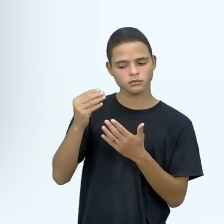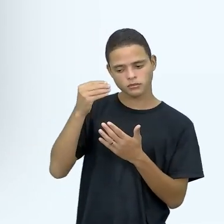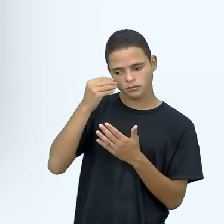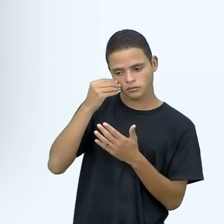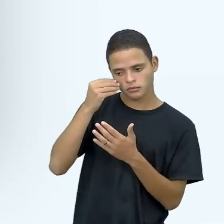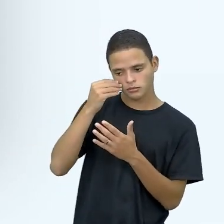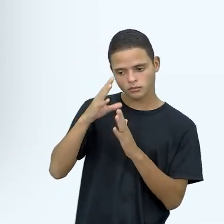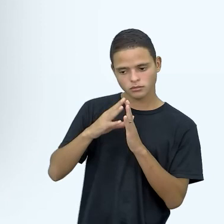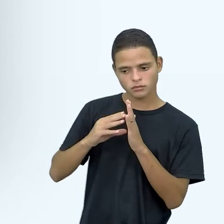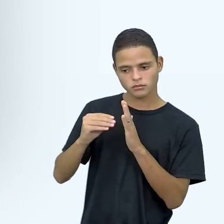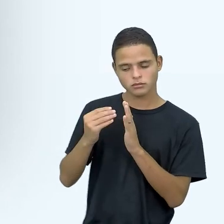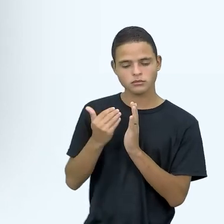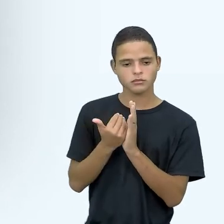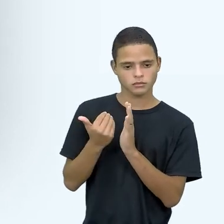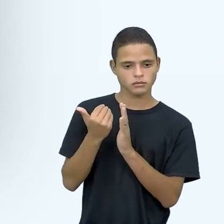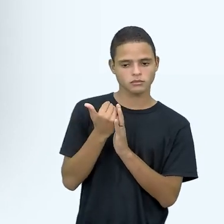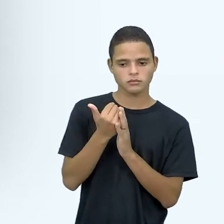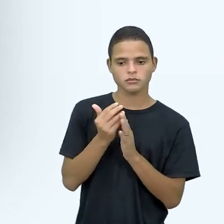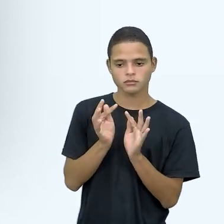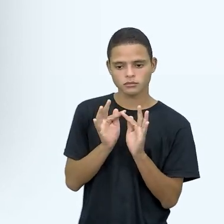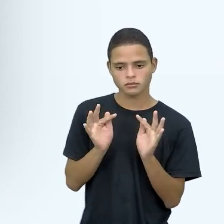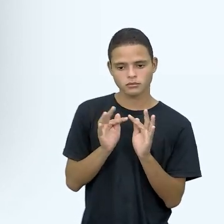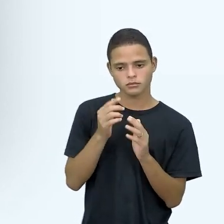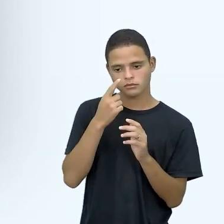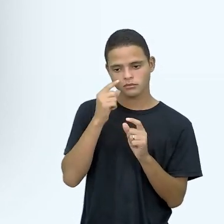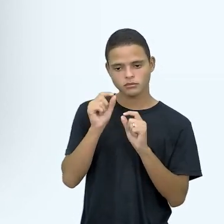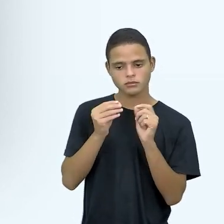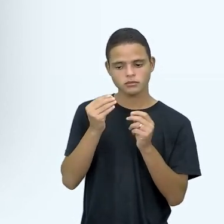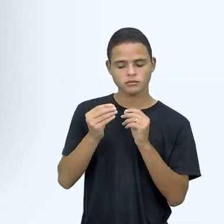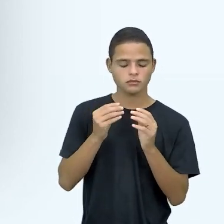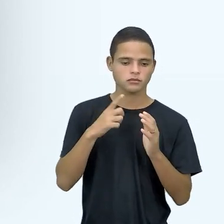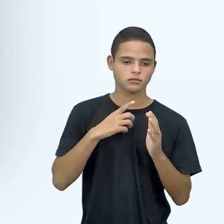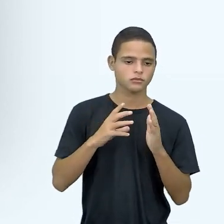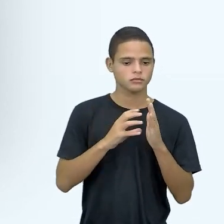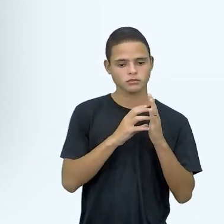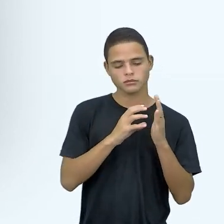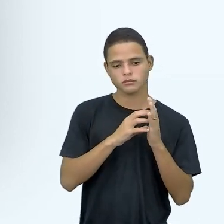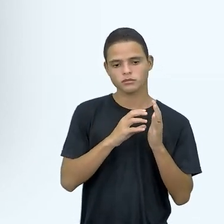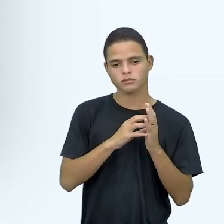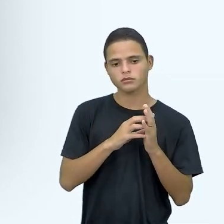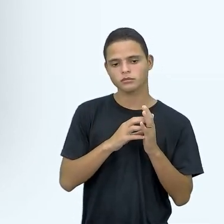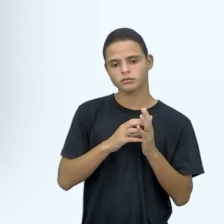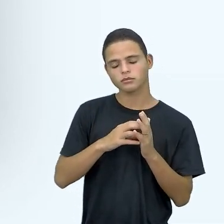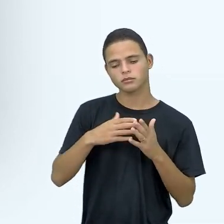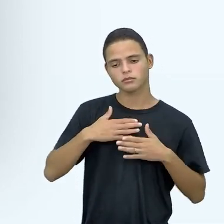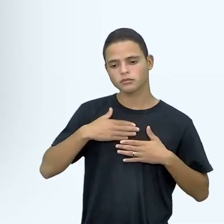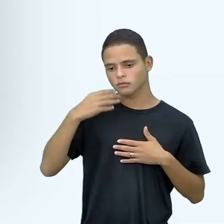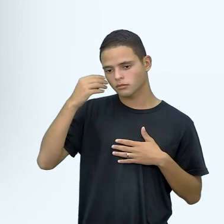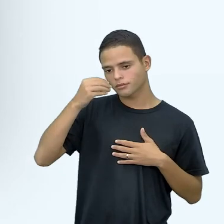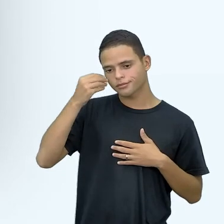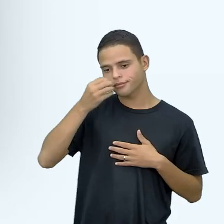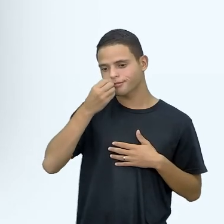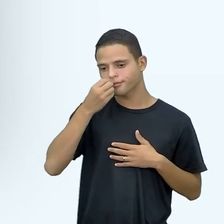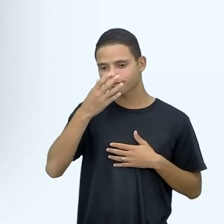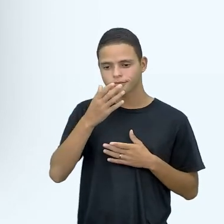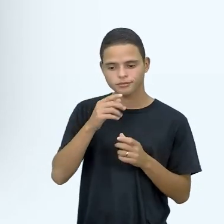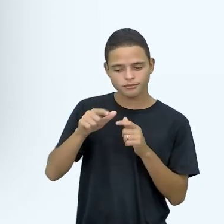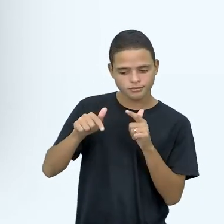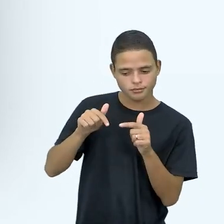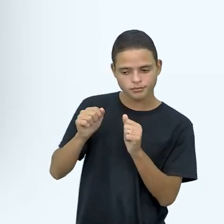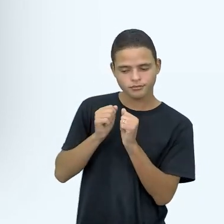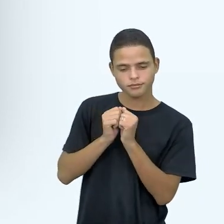marinhos, né, para ver justamente a contaminação, né, para mim foi uma experiência muito boa, né, trabalhar com esses fármacos